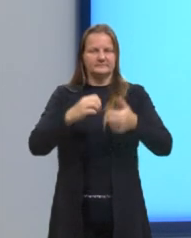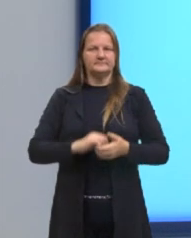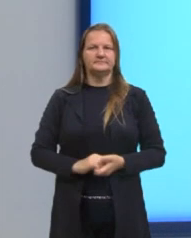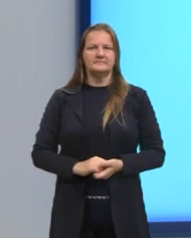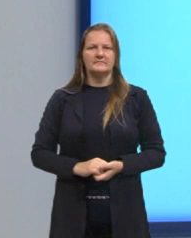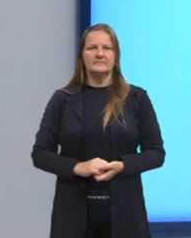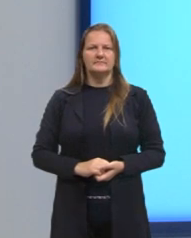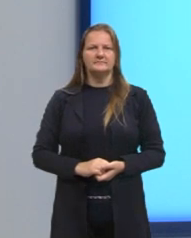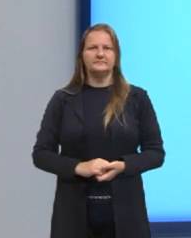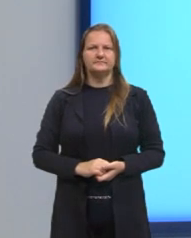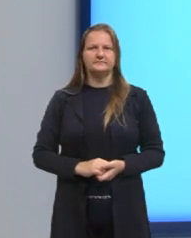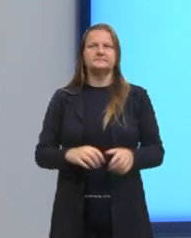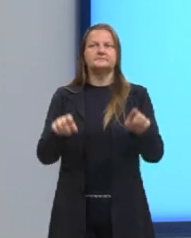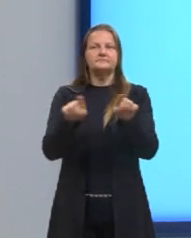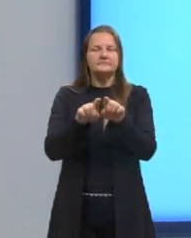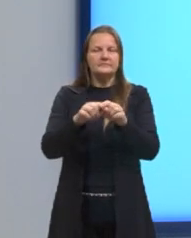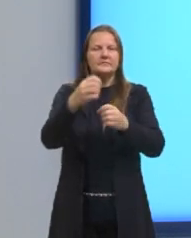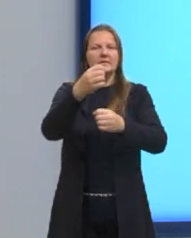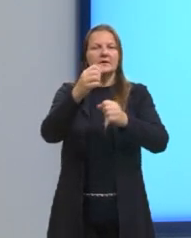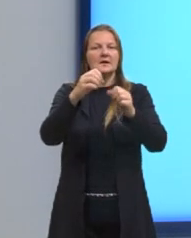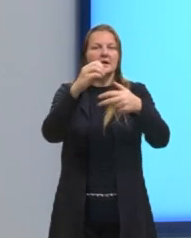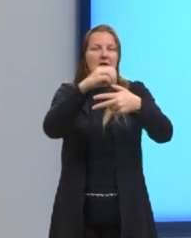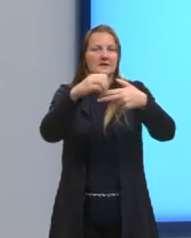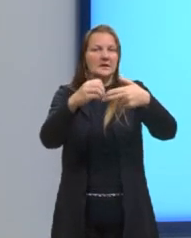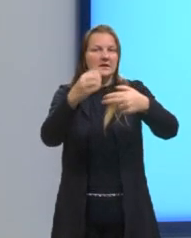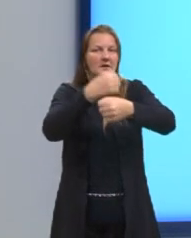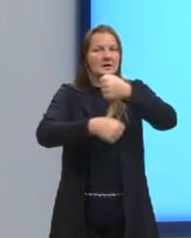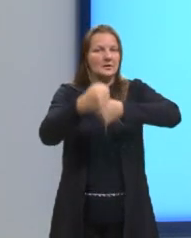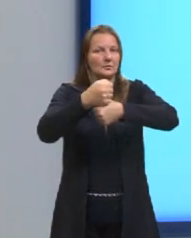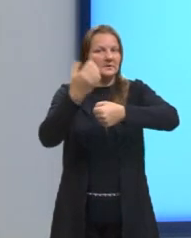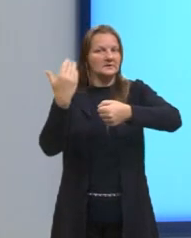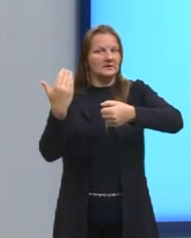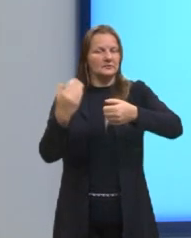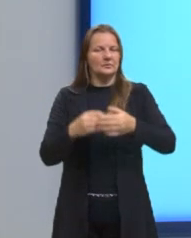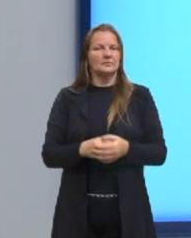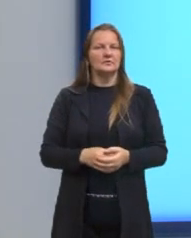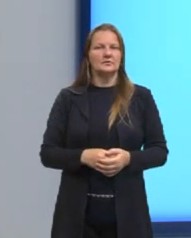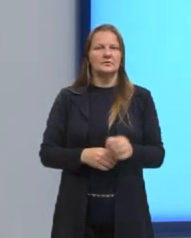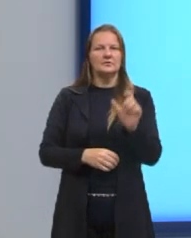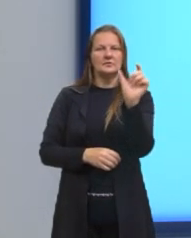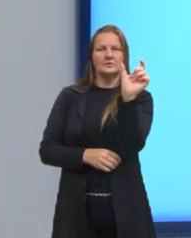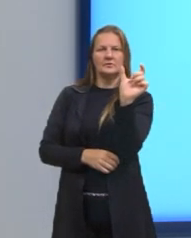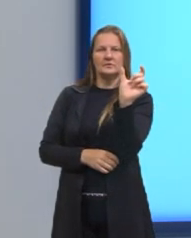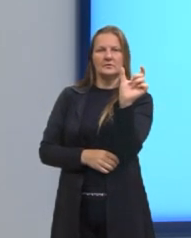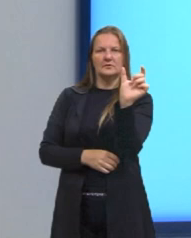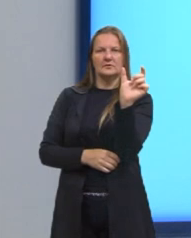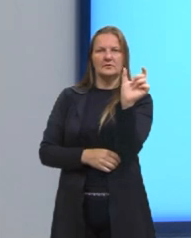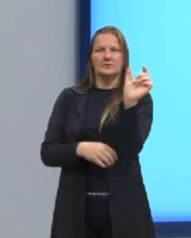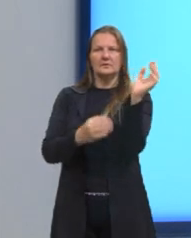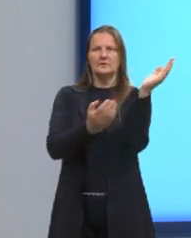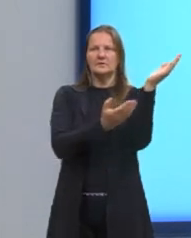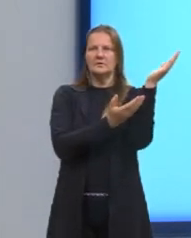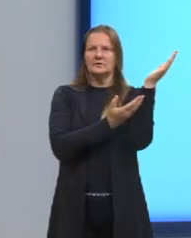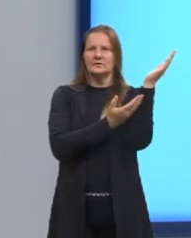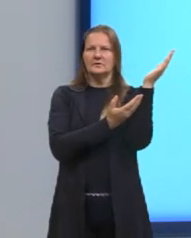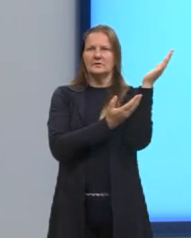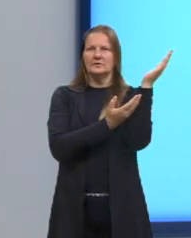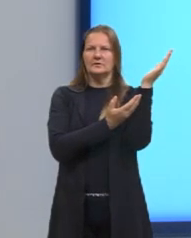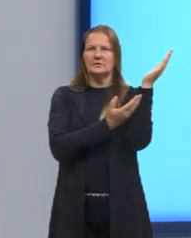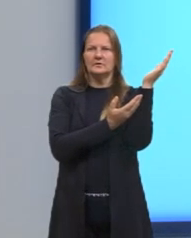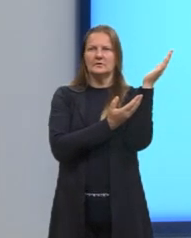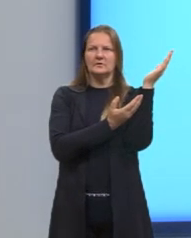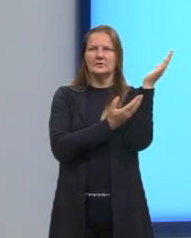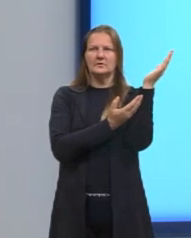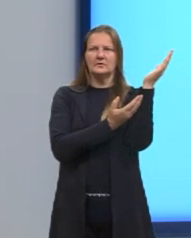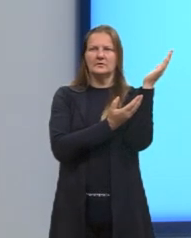Uma outra questão do Enem do ano passado. Palavras como fast, slow life. O significa